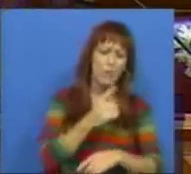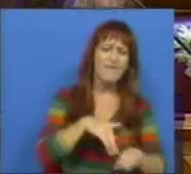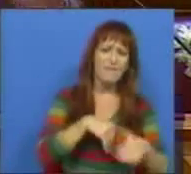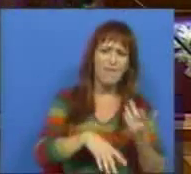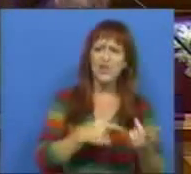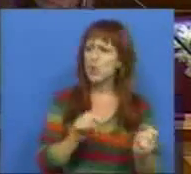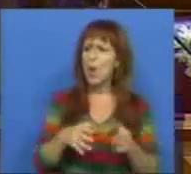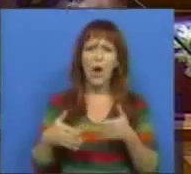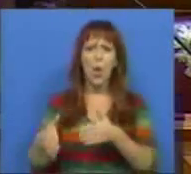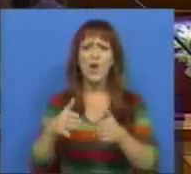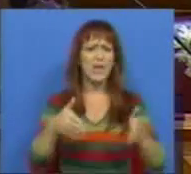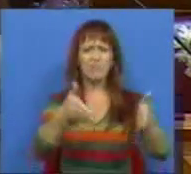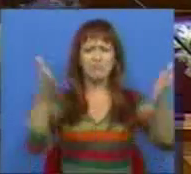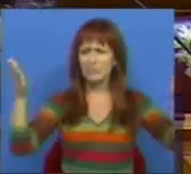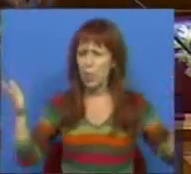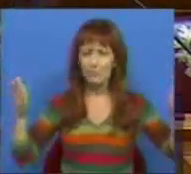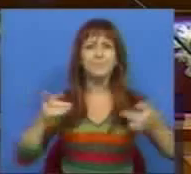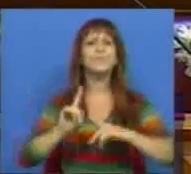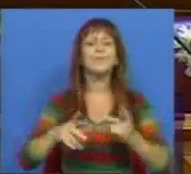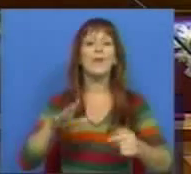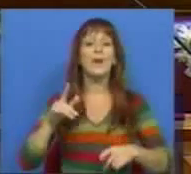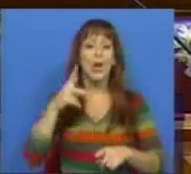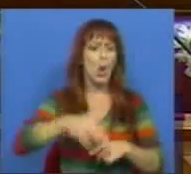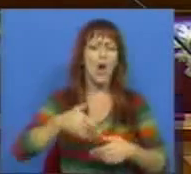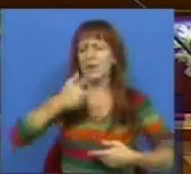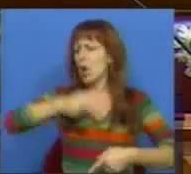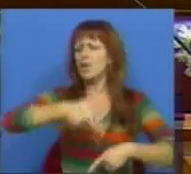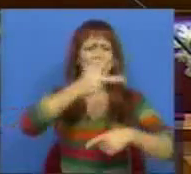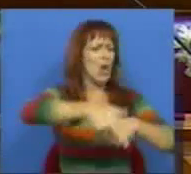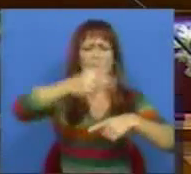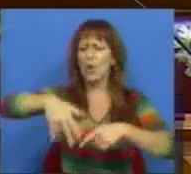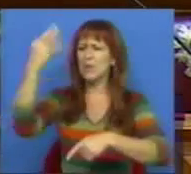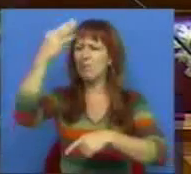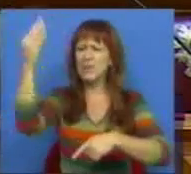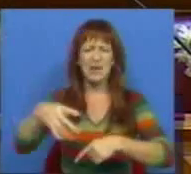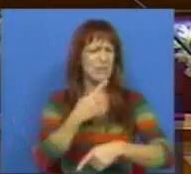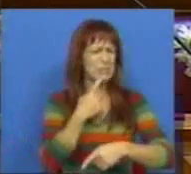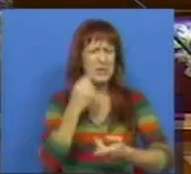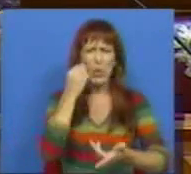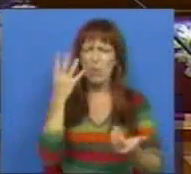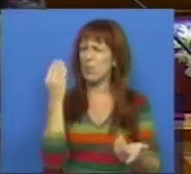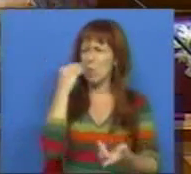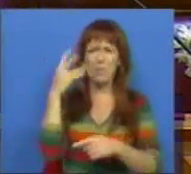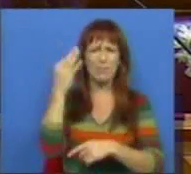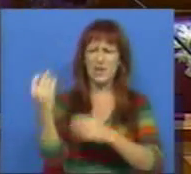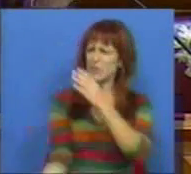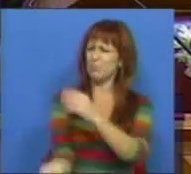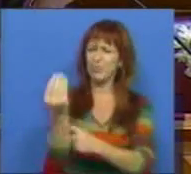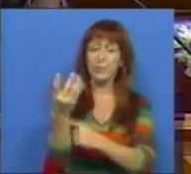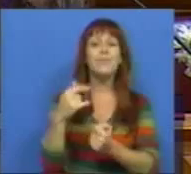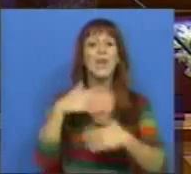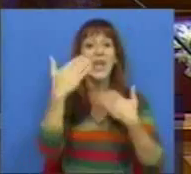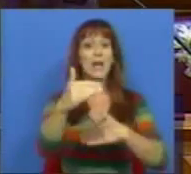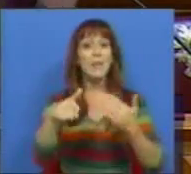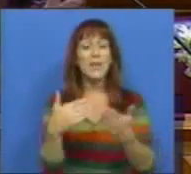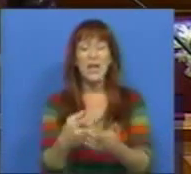sem qualquer tipo de orientação estratégica ou seja, corta a direito, faz percentagens que não se percebe exatamente de onde é que vêm e estabelece